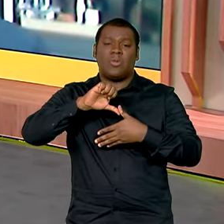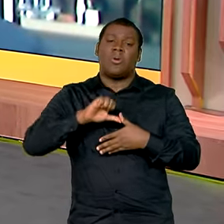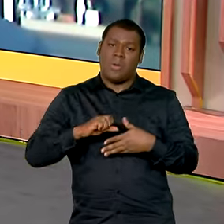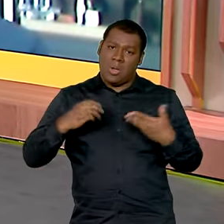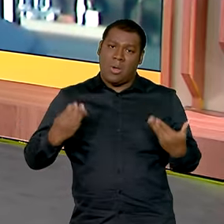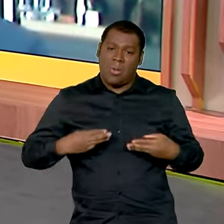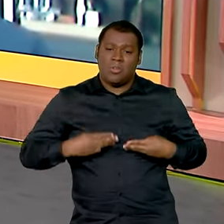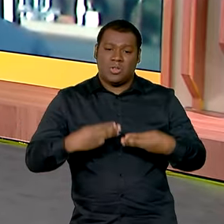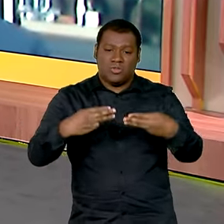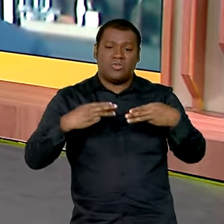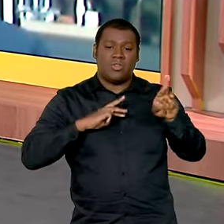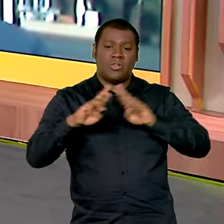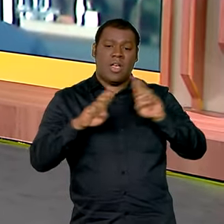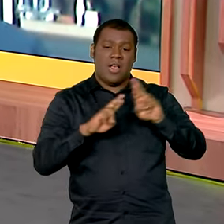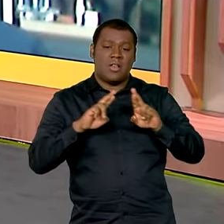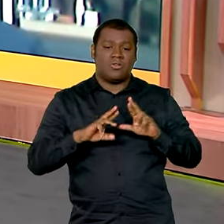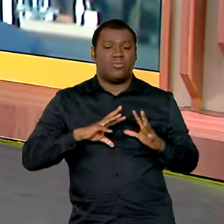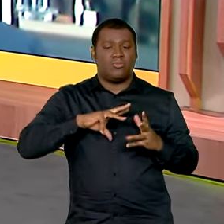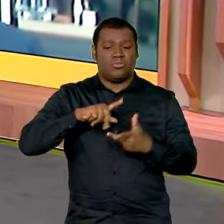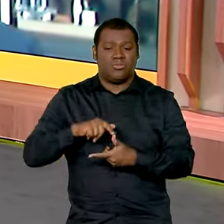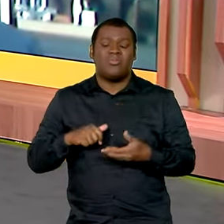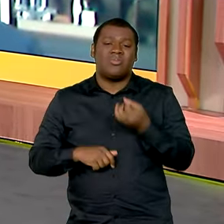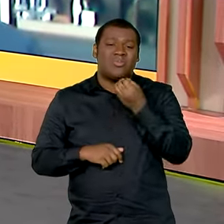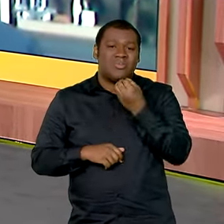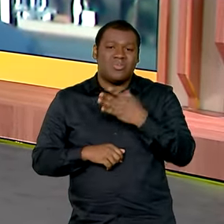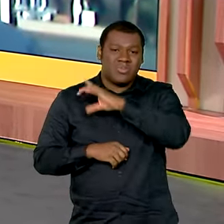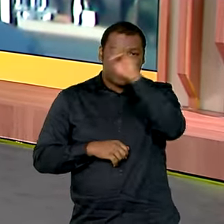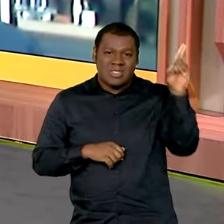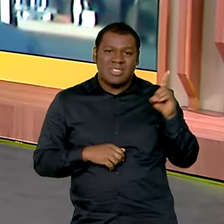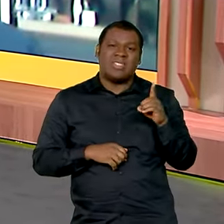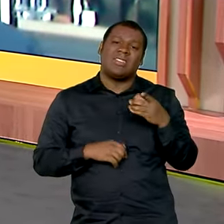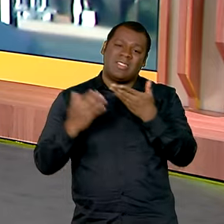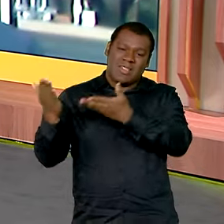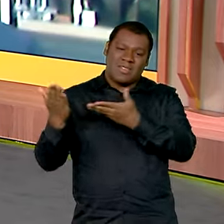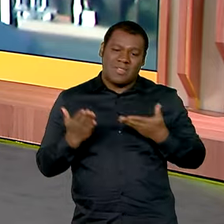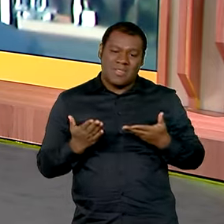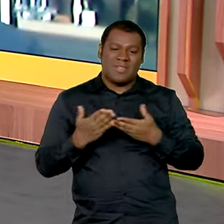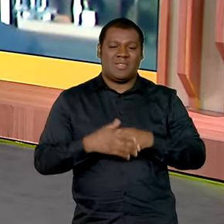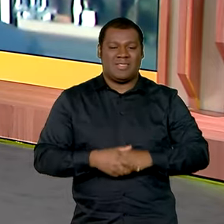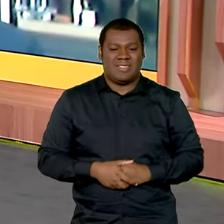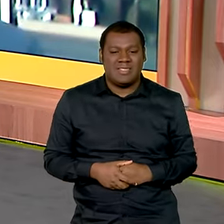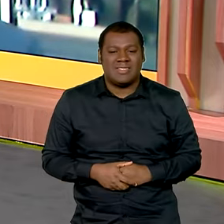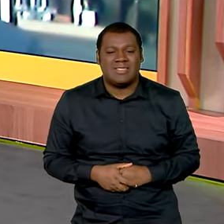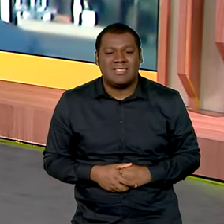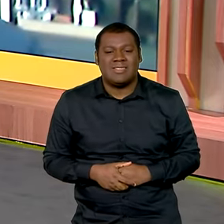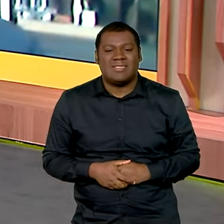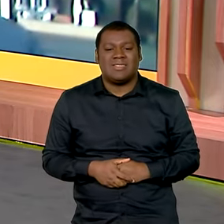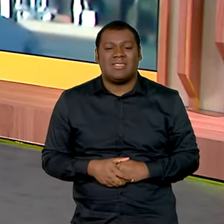Exteriores. Bom dia, seja bem-vindo ao nosso programa e obrigada pela oportunidade.